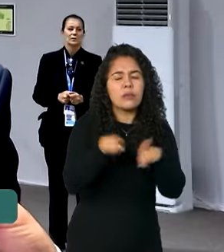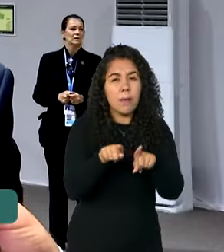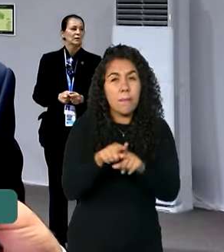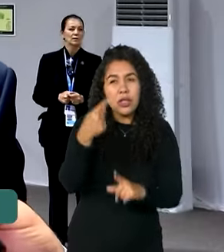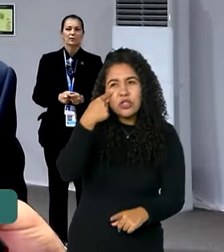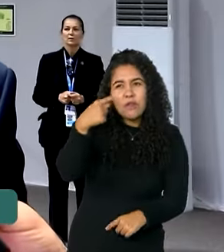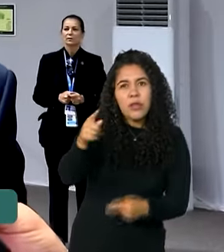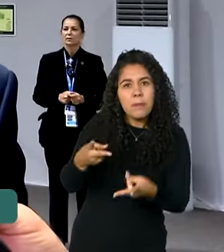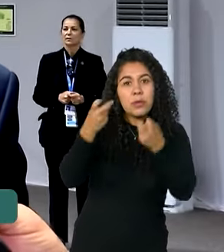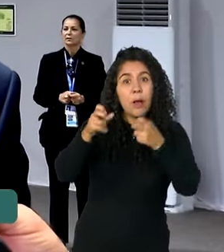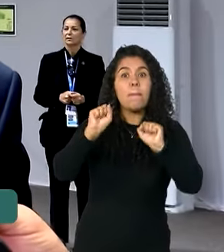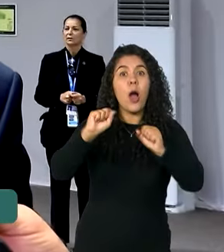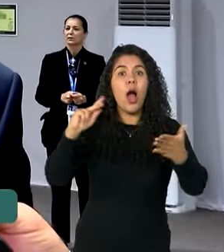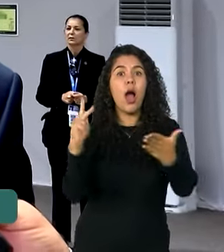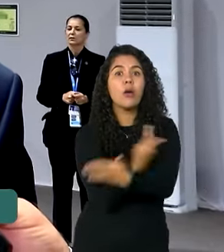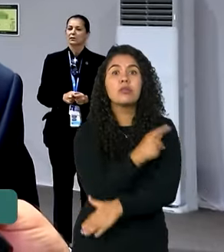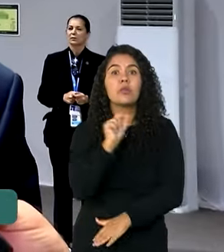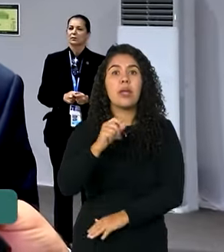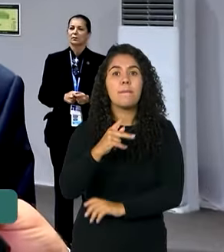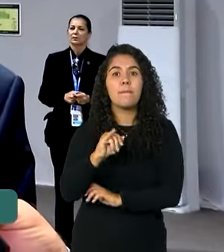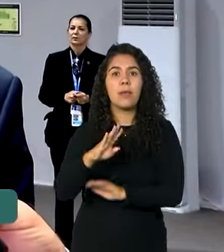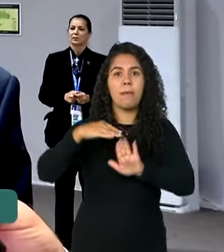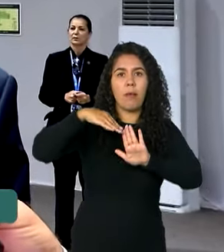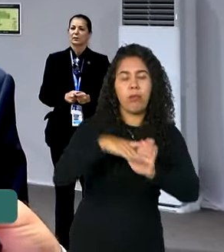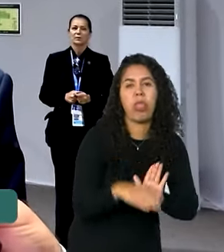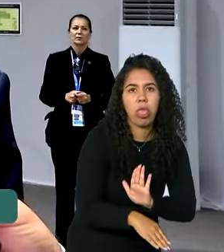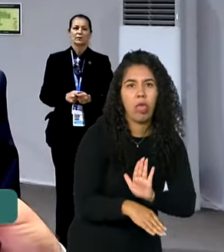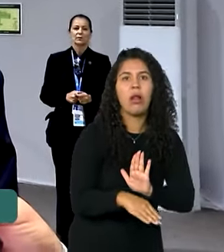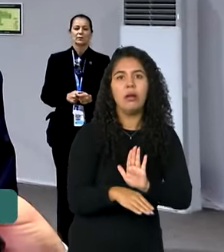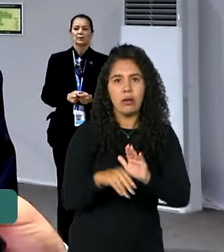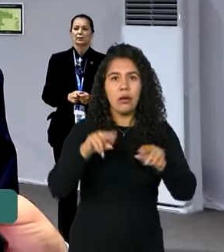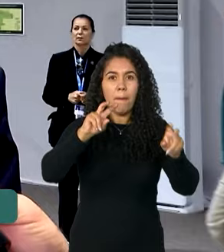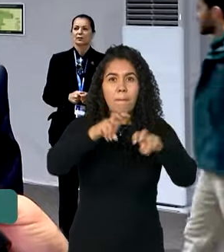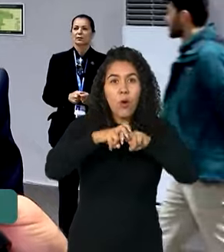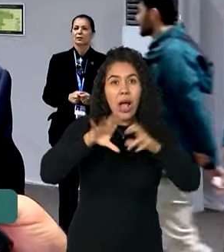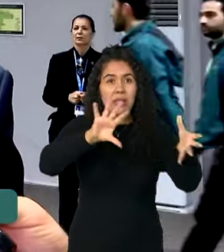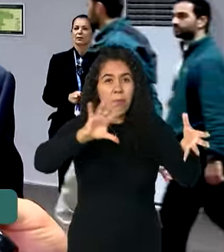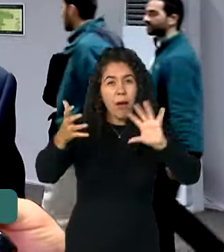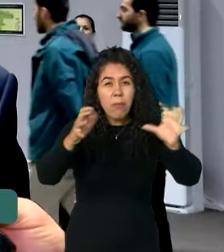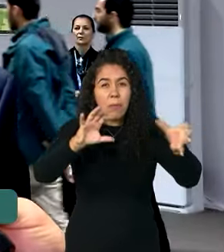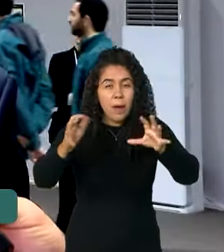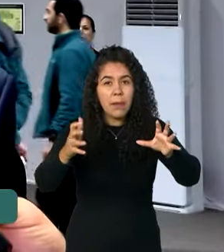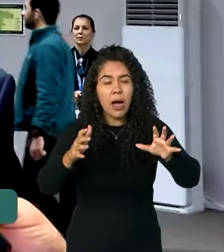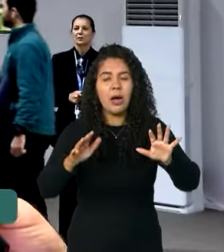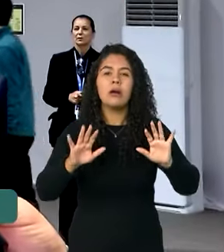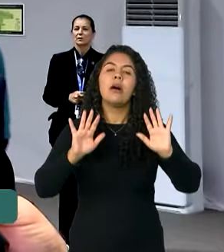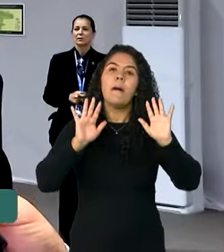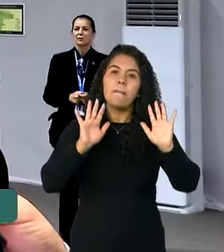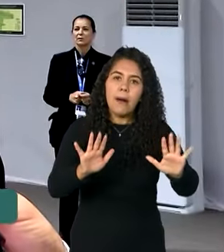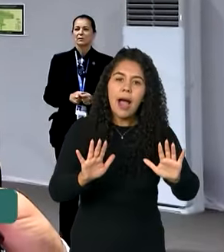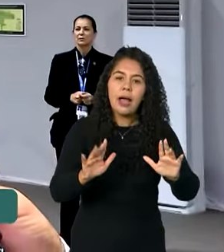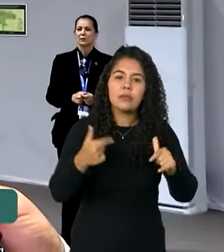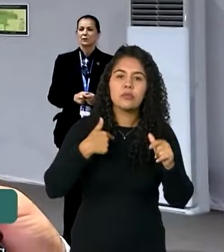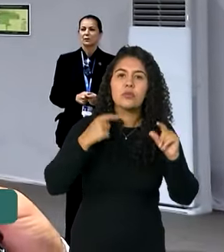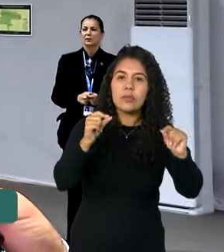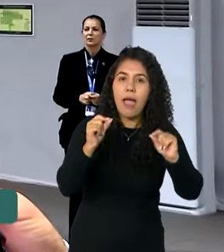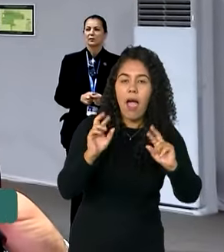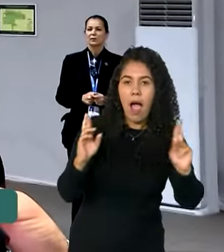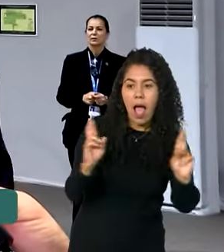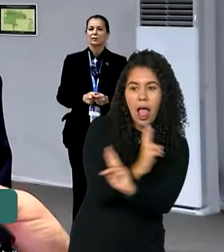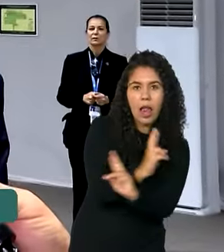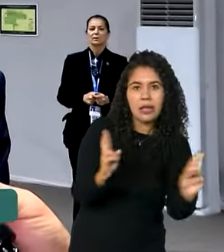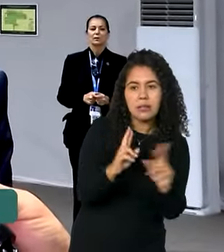pode derrubar o PIB, a questão das mudanças climáticas. Então, mas isso não vai mudar as relações de Estado,